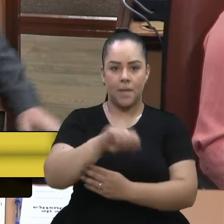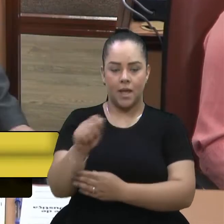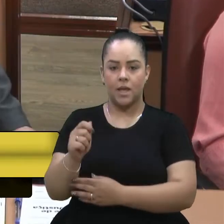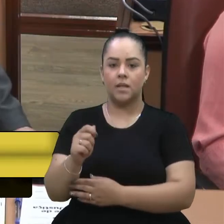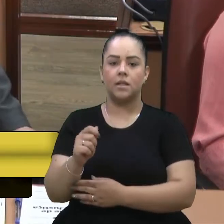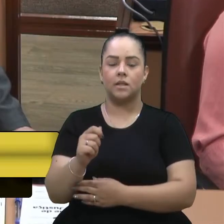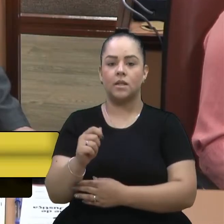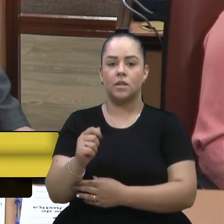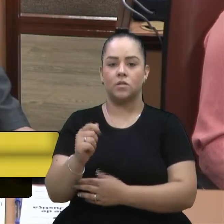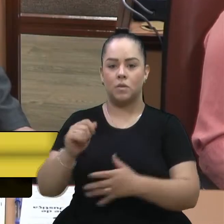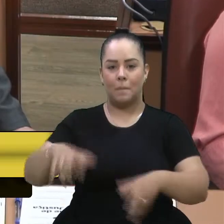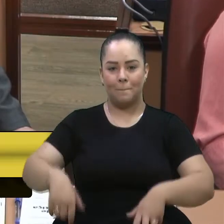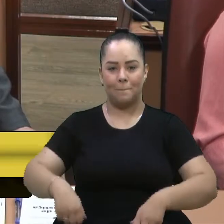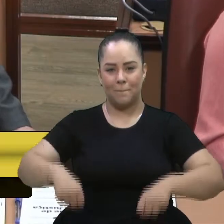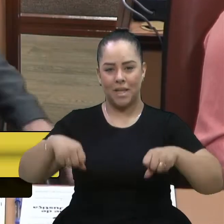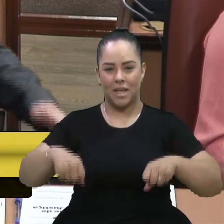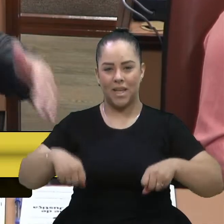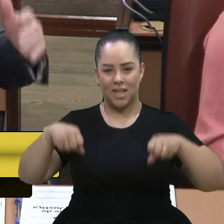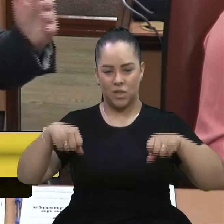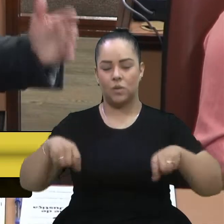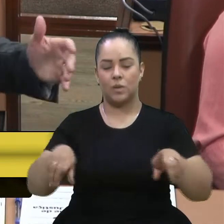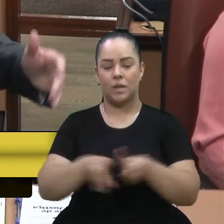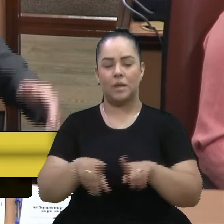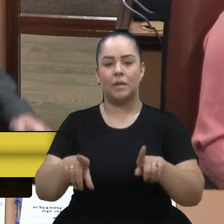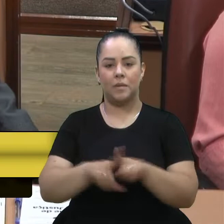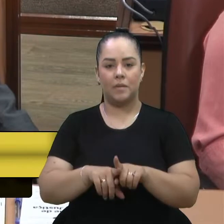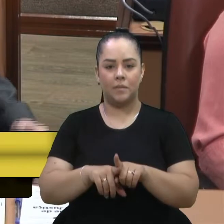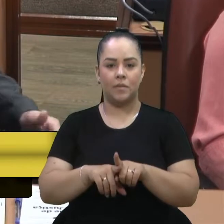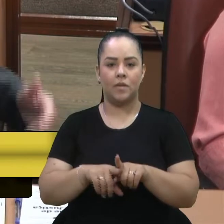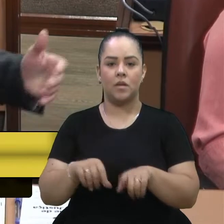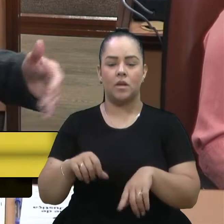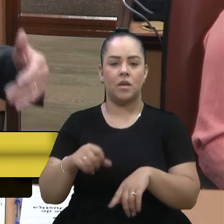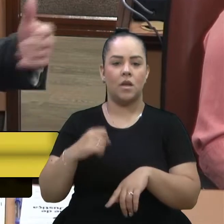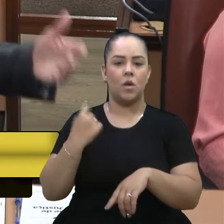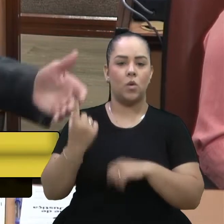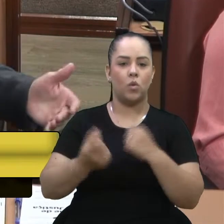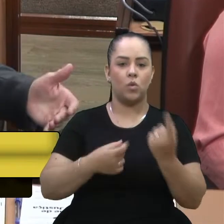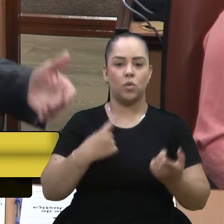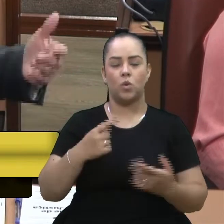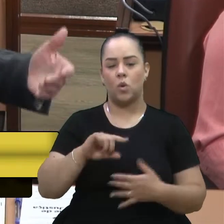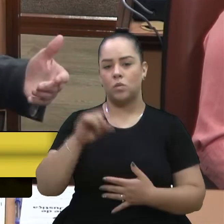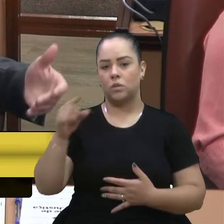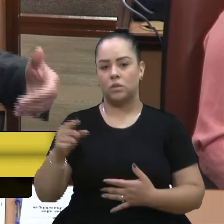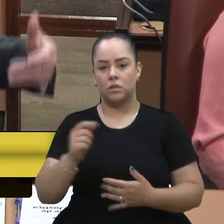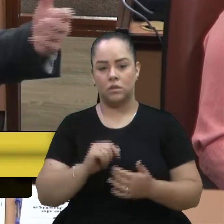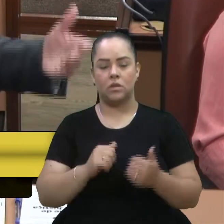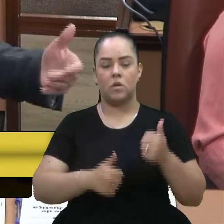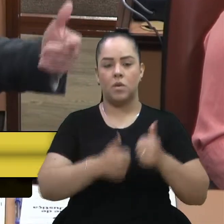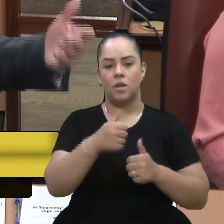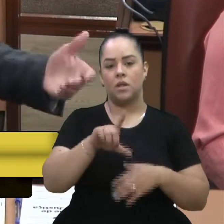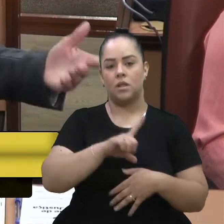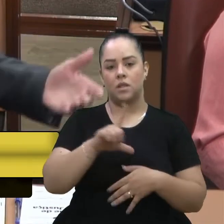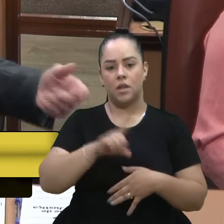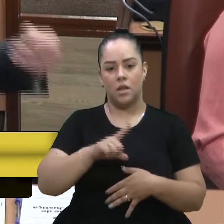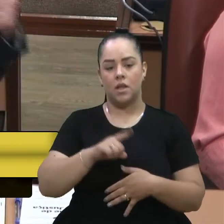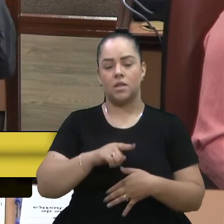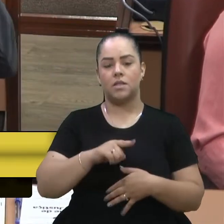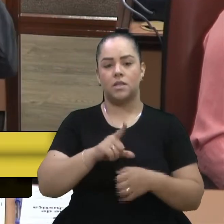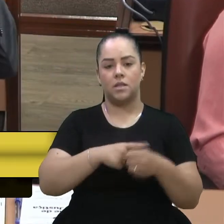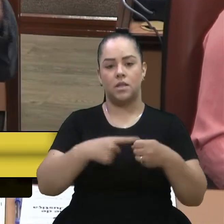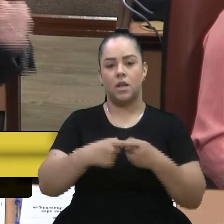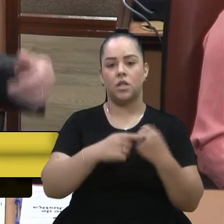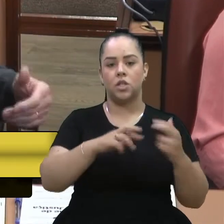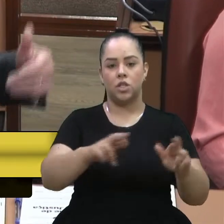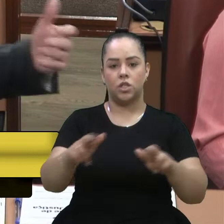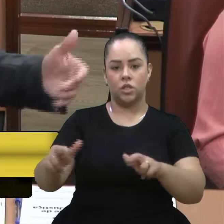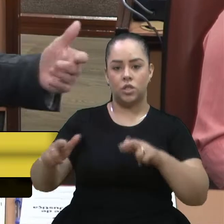ocorreu há poucos dias, e outros esportes que levam o nome da cidade e da região. E envolve especialmente as pessoas.